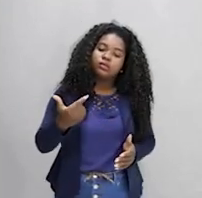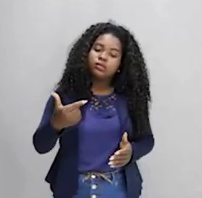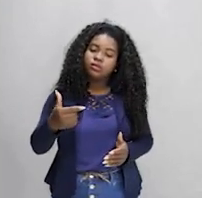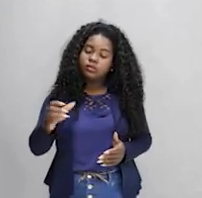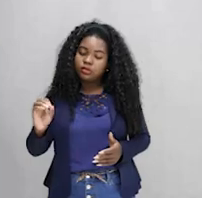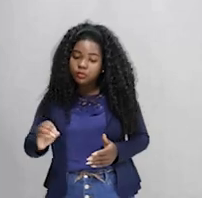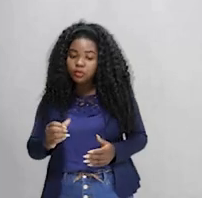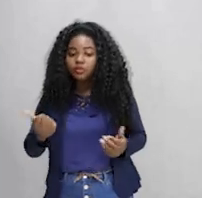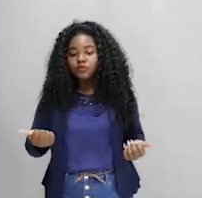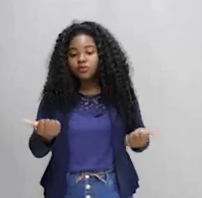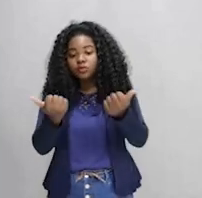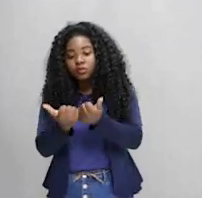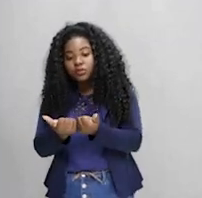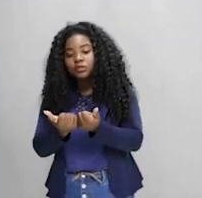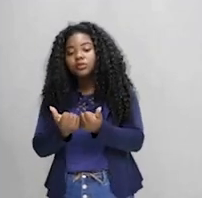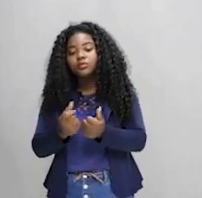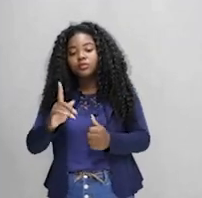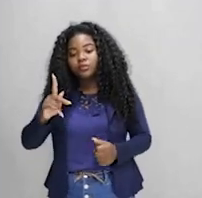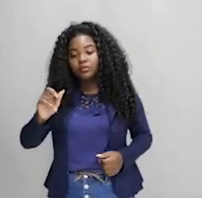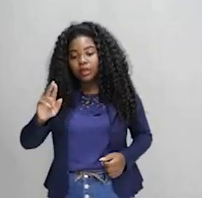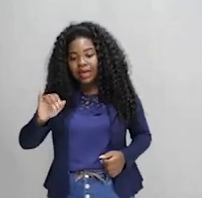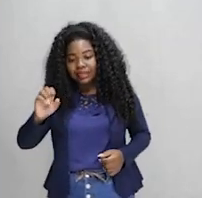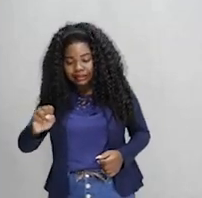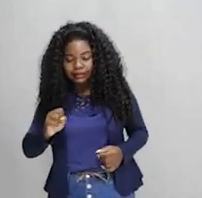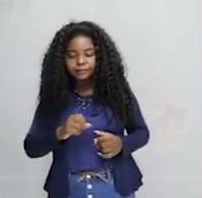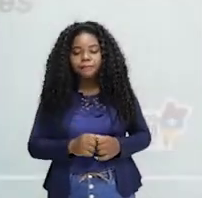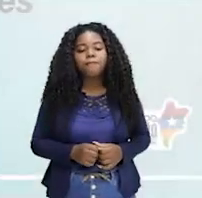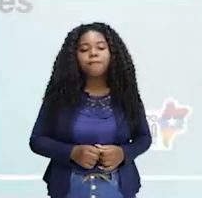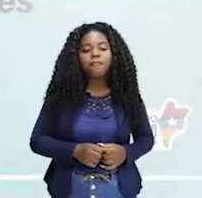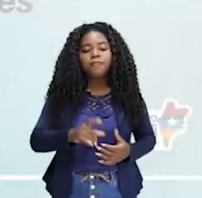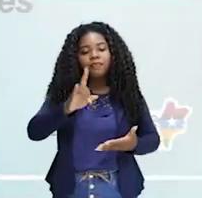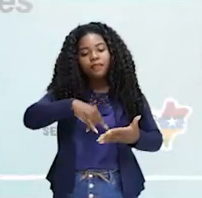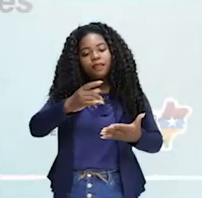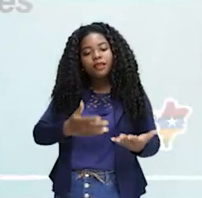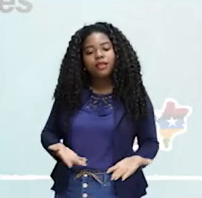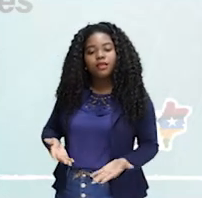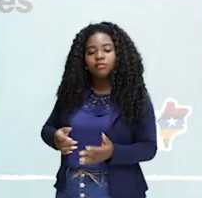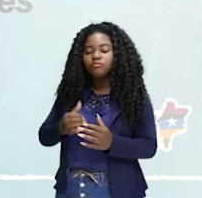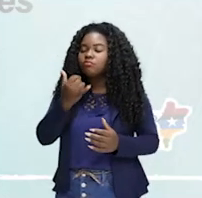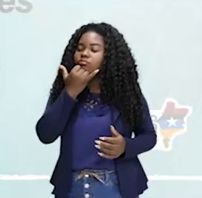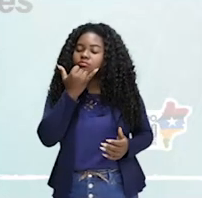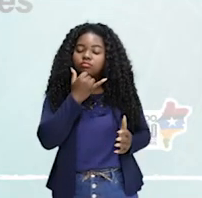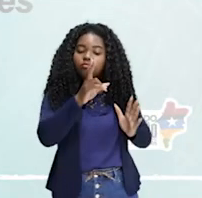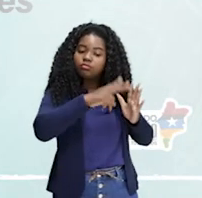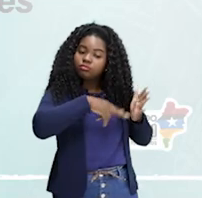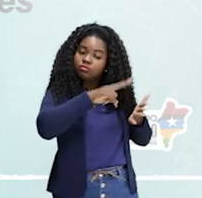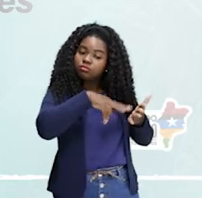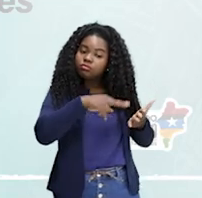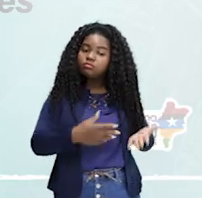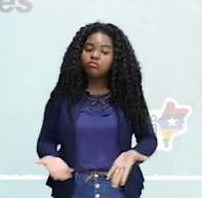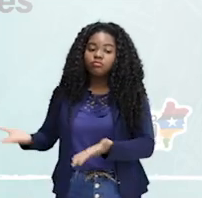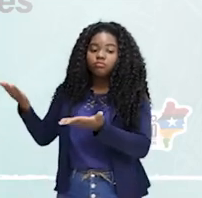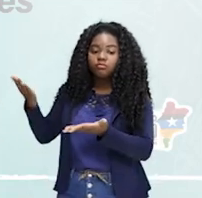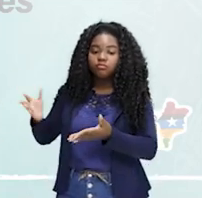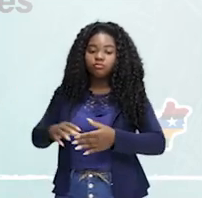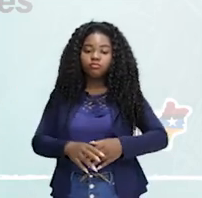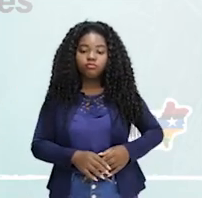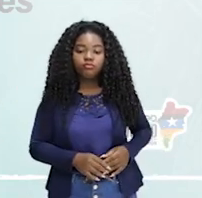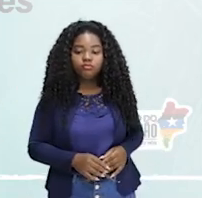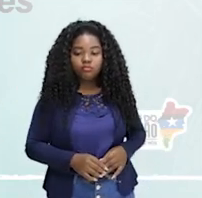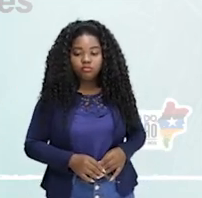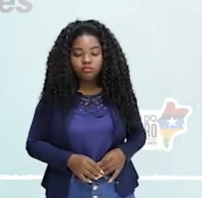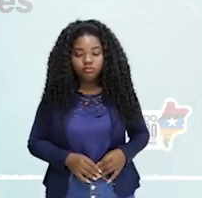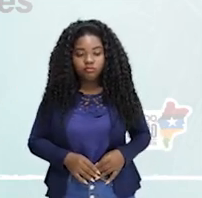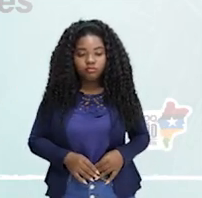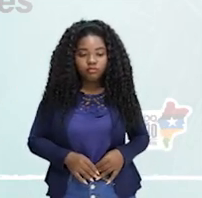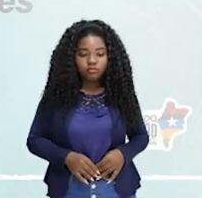Acordo de Paris. Bora sintetizar aqui. Então, o Protocolo de Quioto foi um acordo mundial, resultante da Convenção da COP, foi